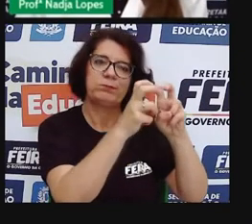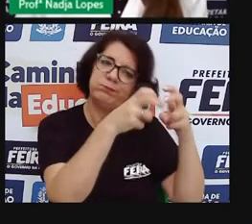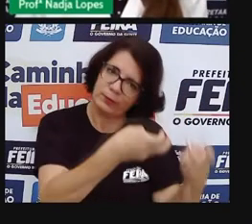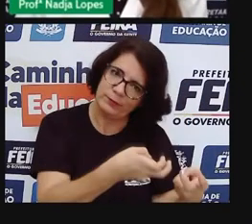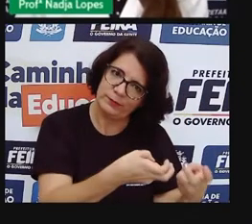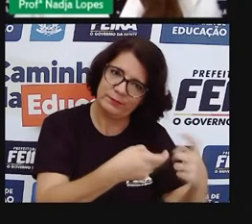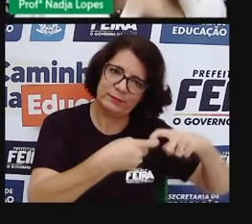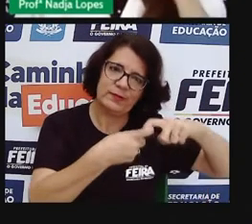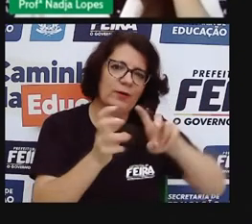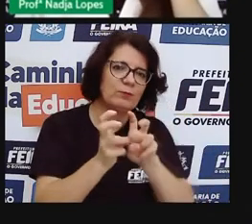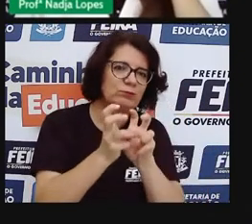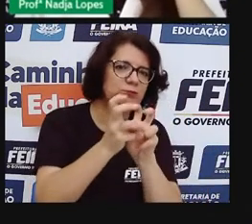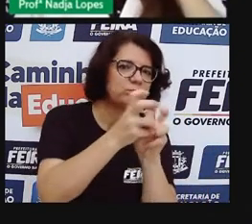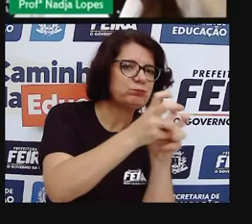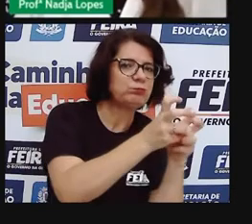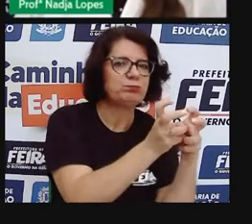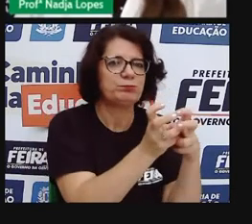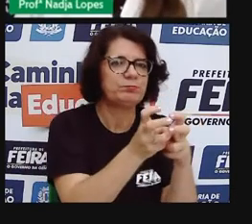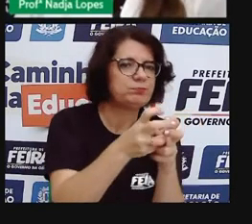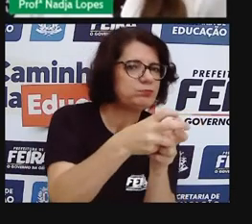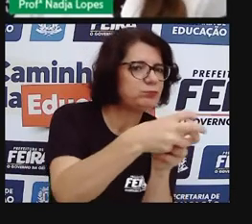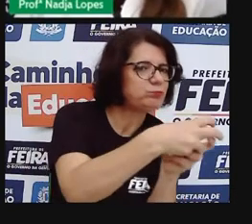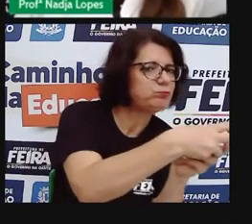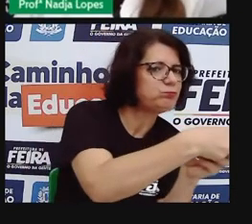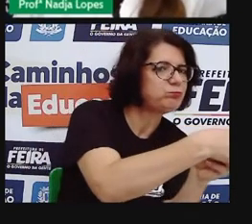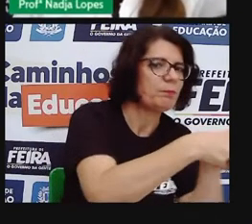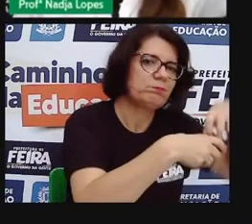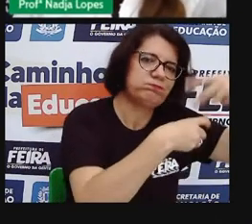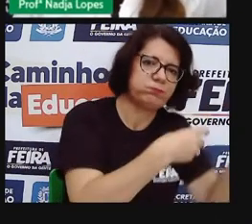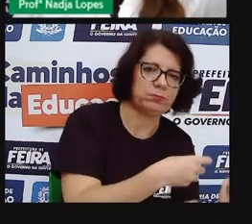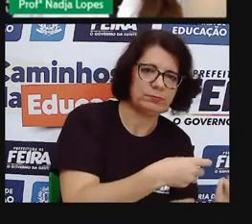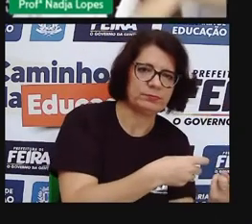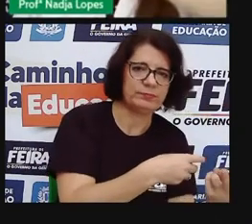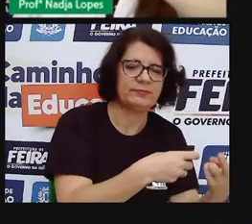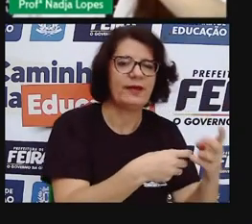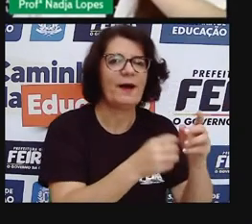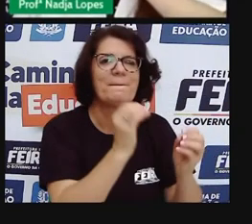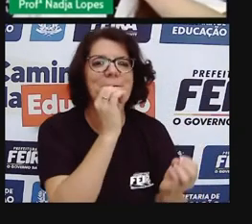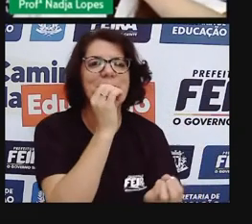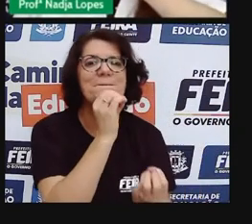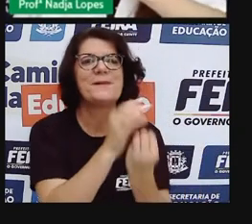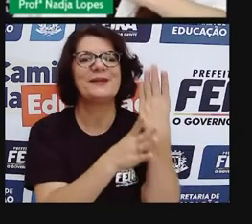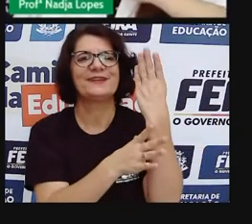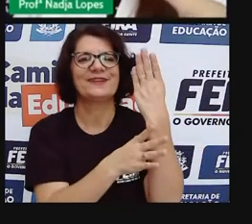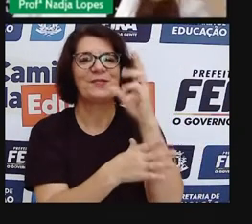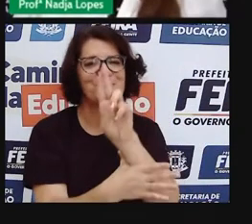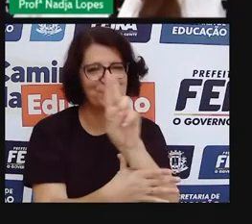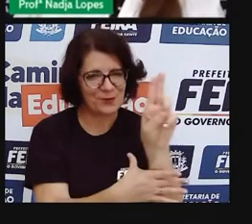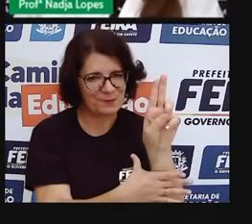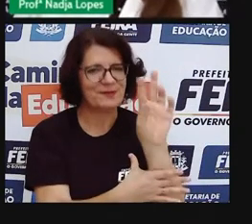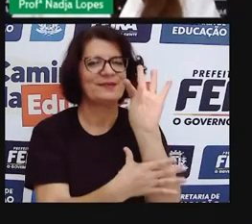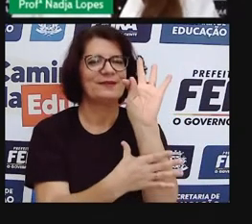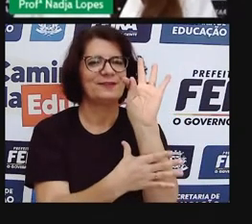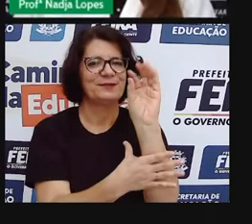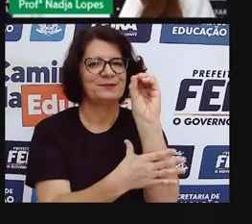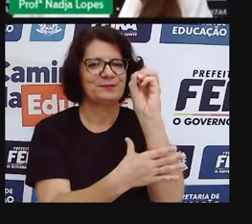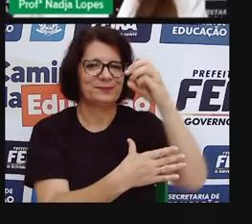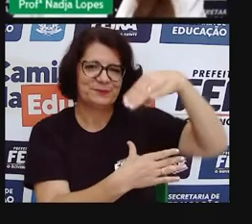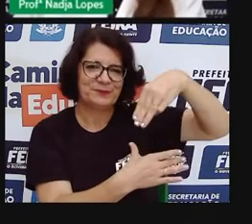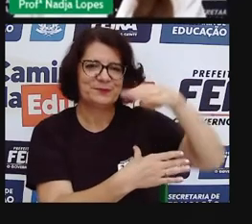numa curva. Então, ali, naquela região do Tomba, passava-se trem.